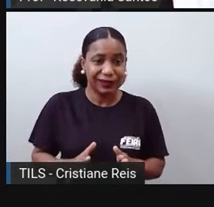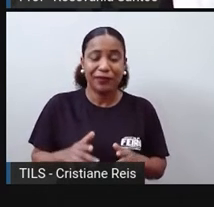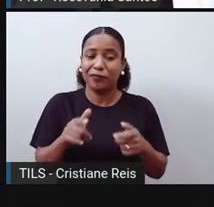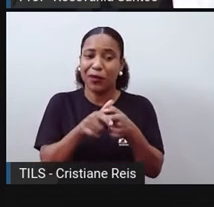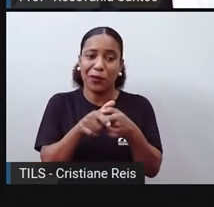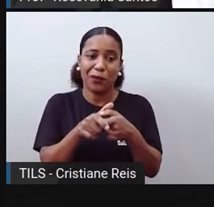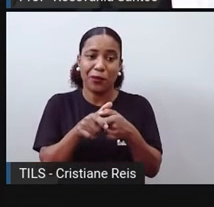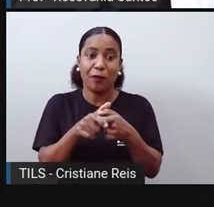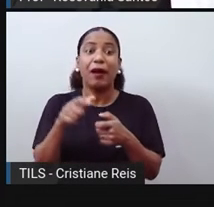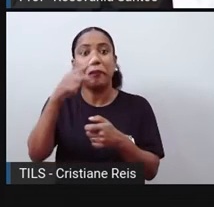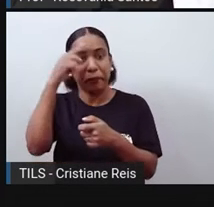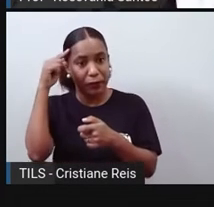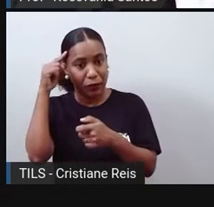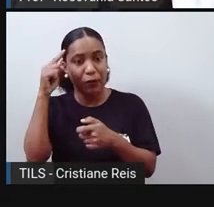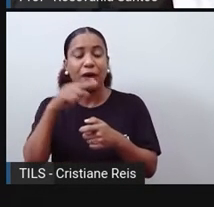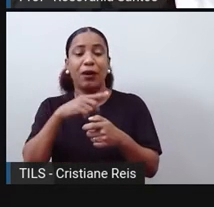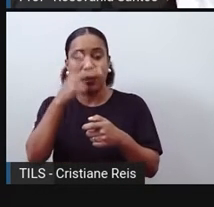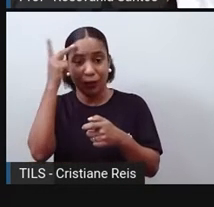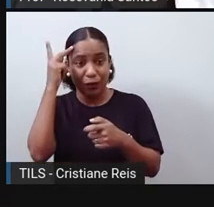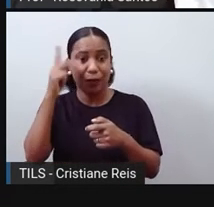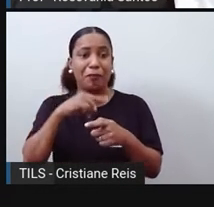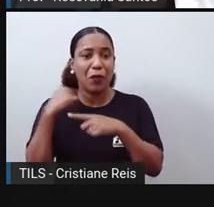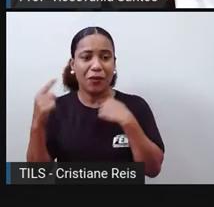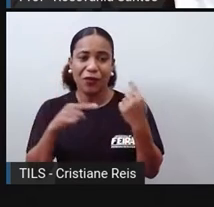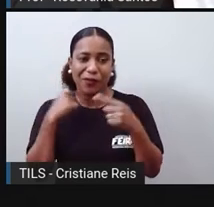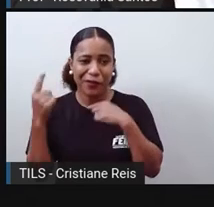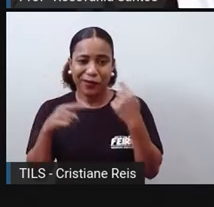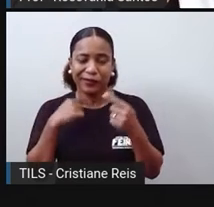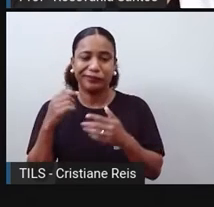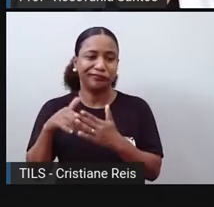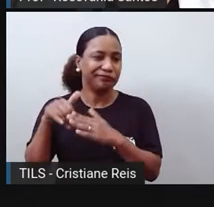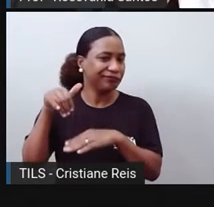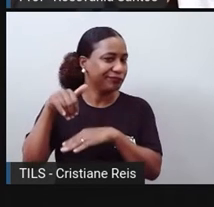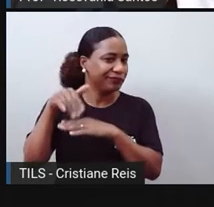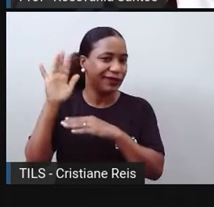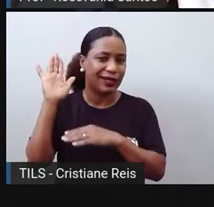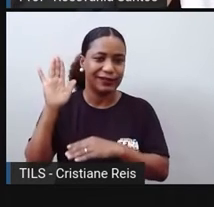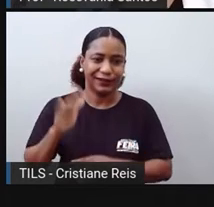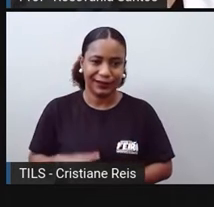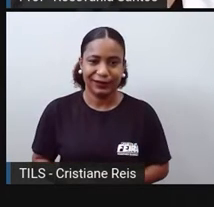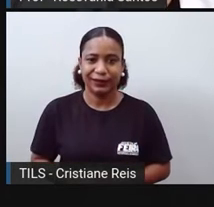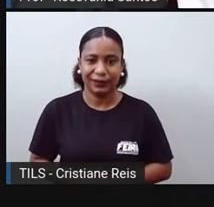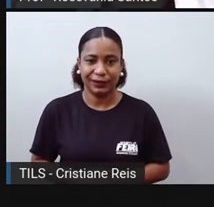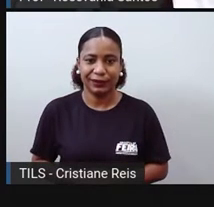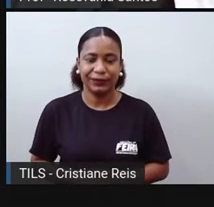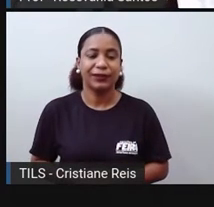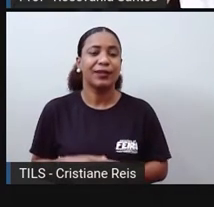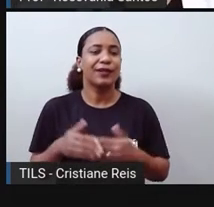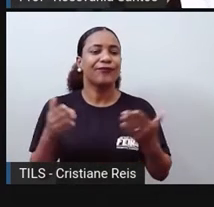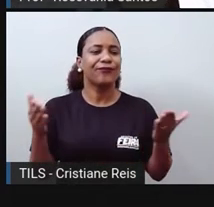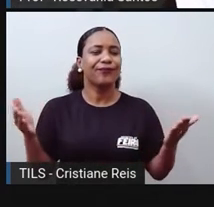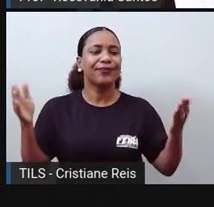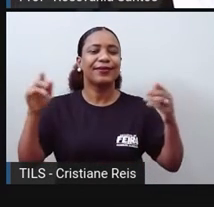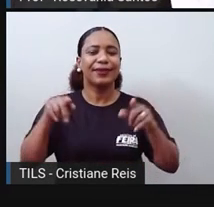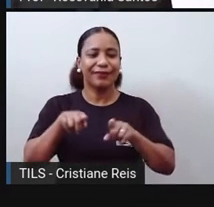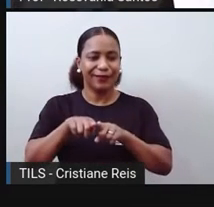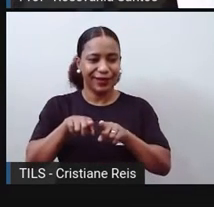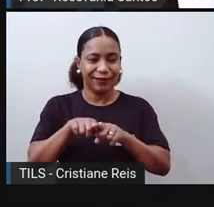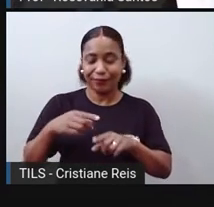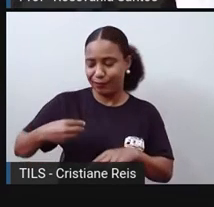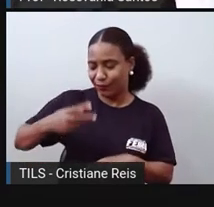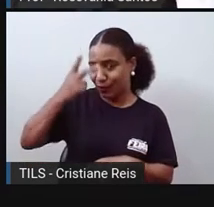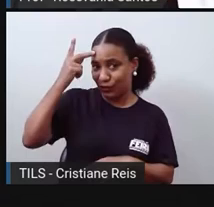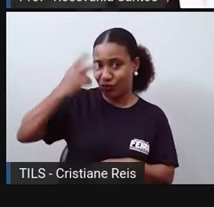Outro fator importante também é a expectativa de vida. É até quanto tempo aquele bebezinho lá que nasceu, ele vai